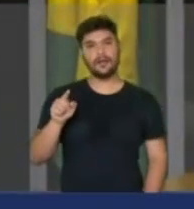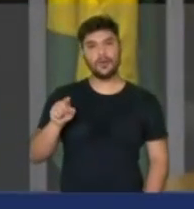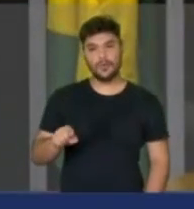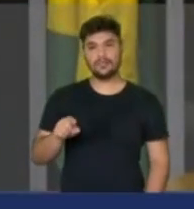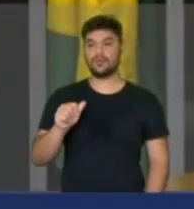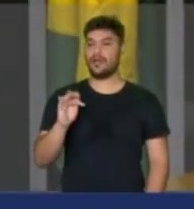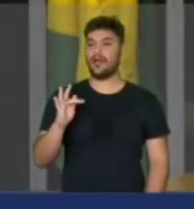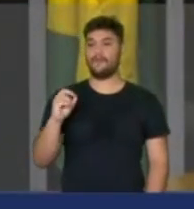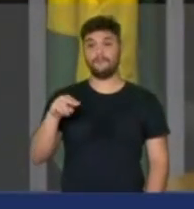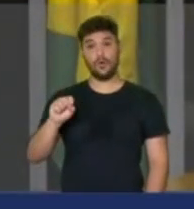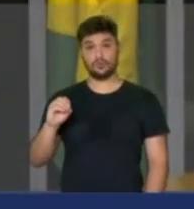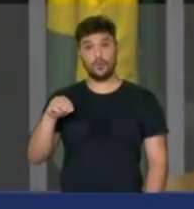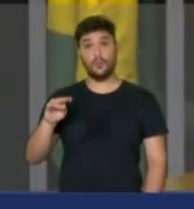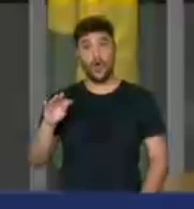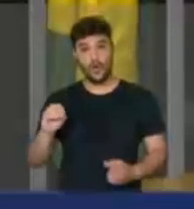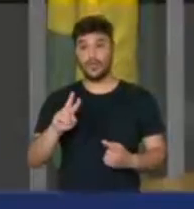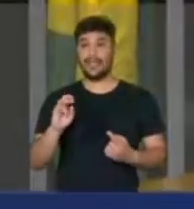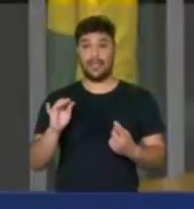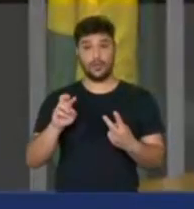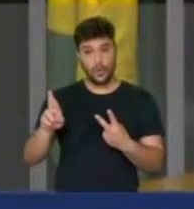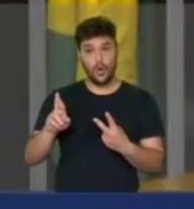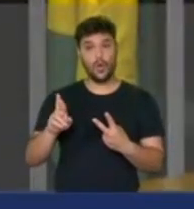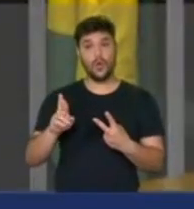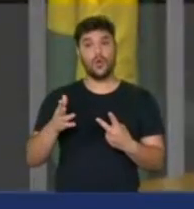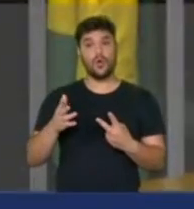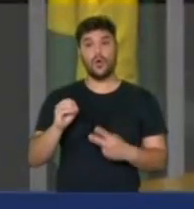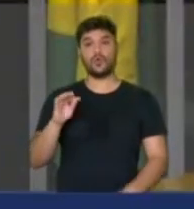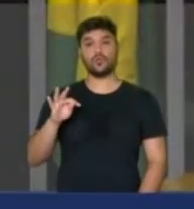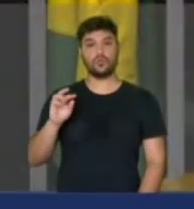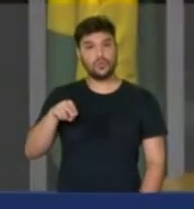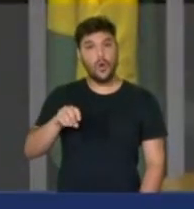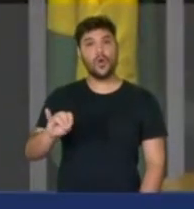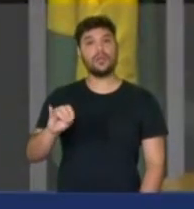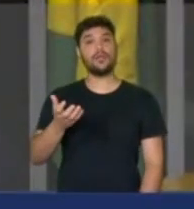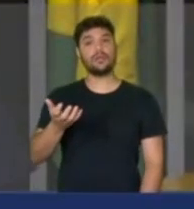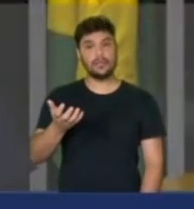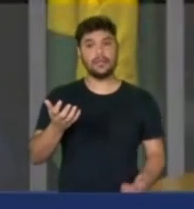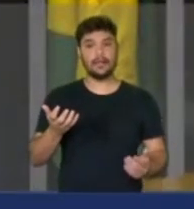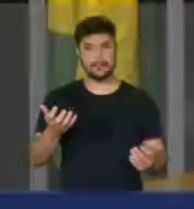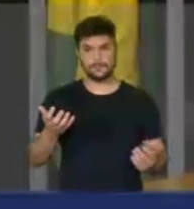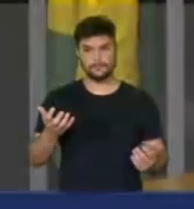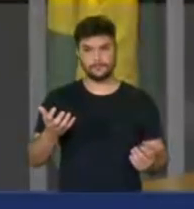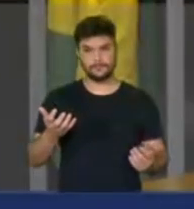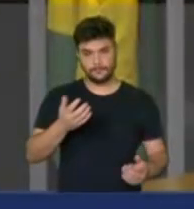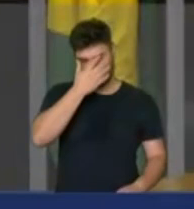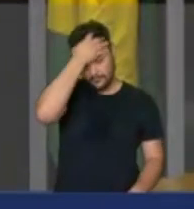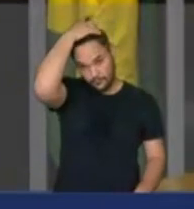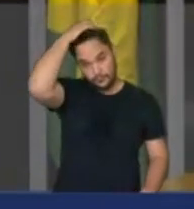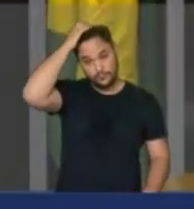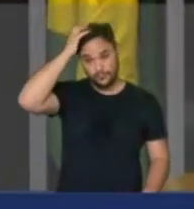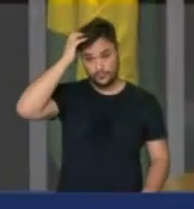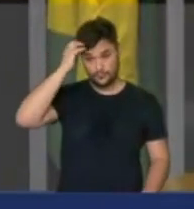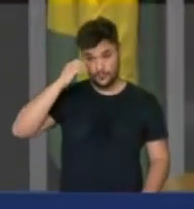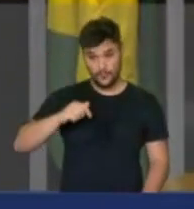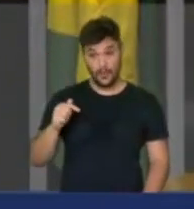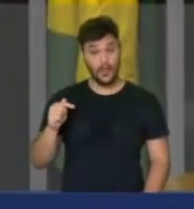porque, assim como Heitor Chou e tantos outros aqui do lado de cá também, o Otone, eu gostaria de chamar a atenção, deputado Beltrão, que essa não é